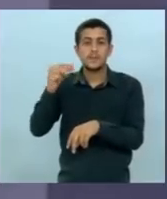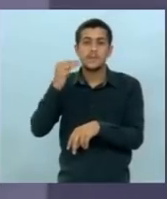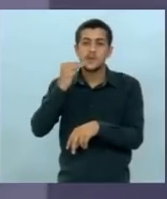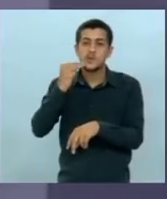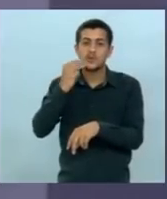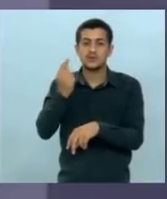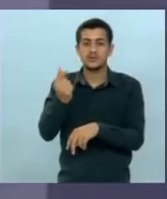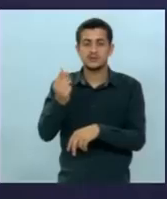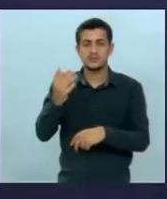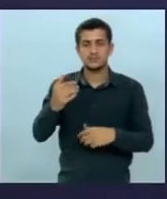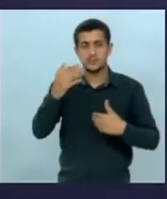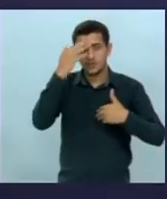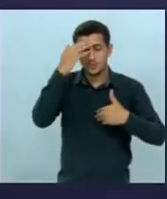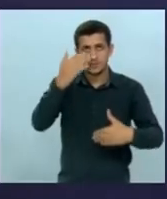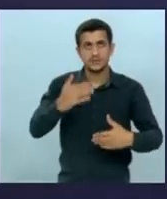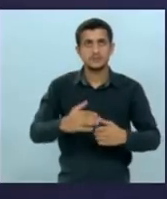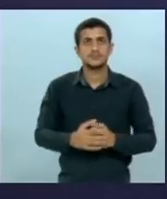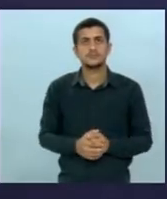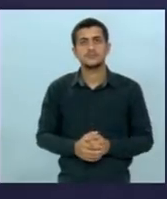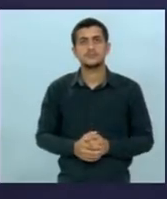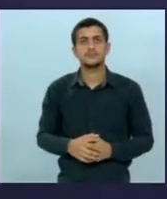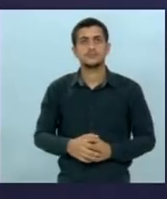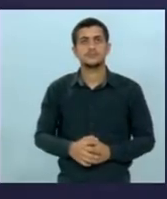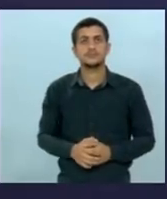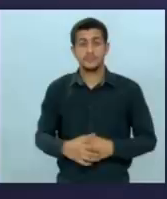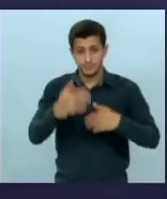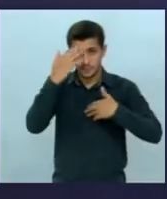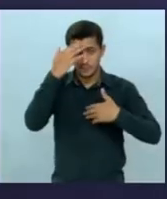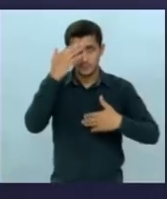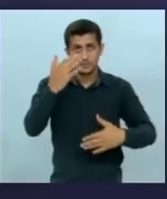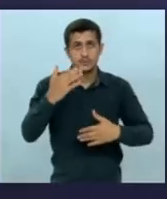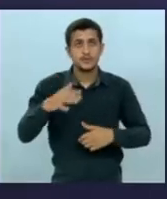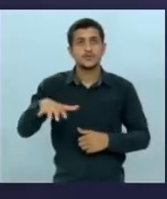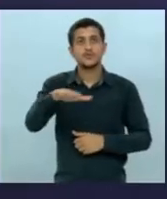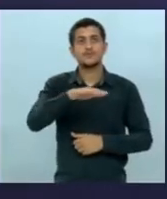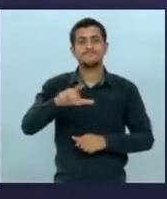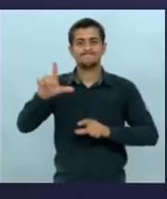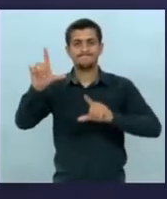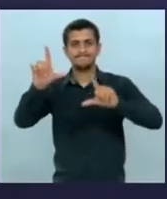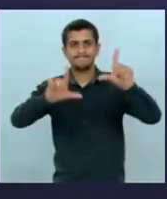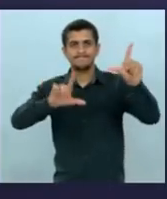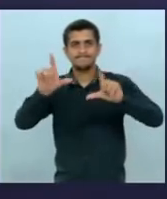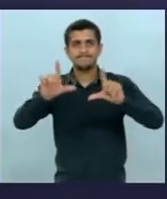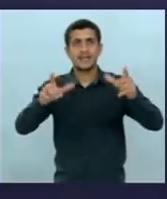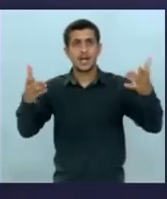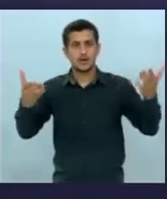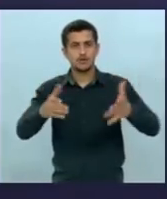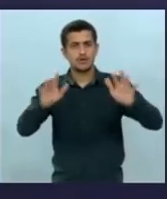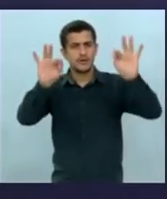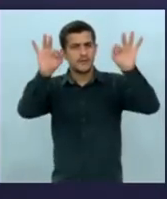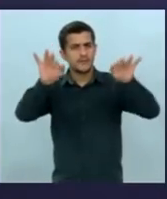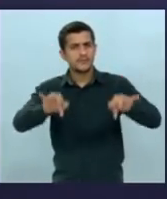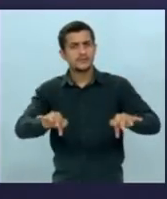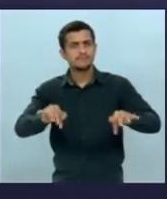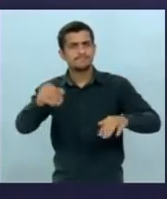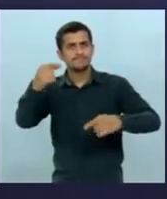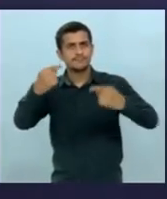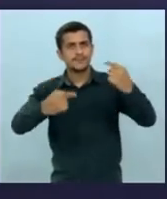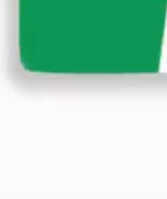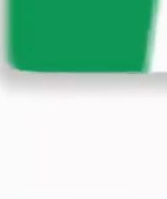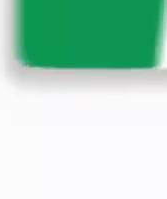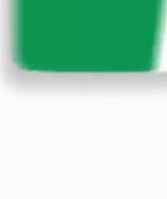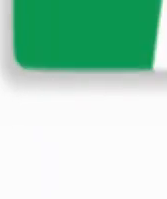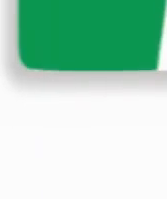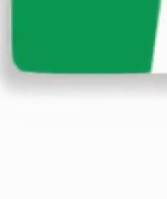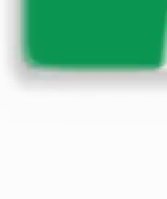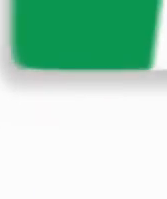agradeço a você seu tempo acabou candidato muito obrigada a TV Morena encerra neste momento o debate com os candidatos ao